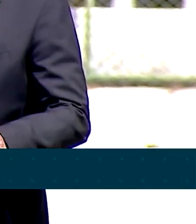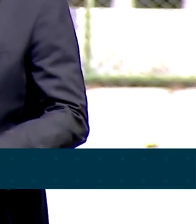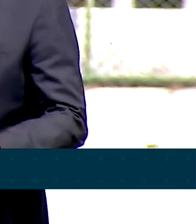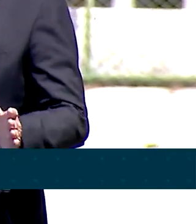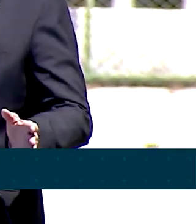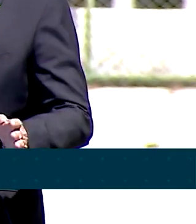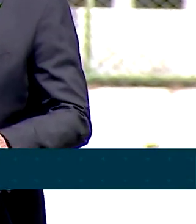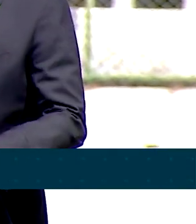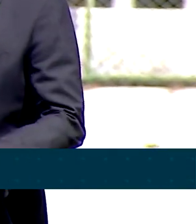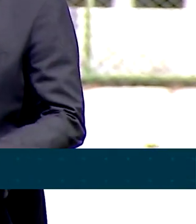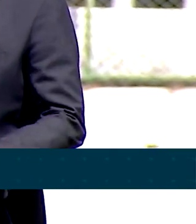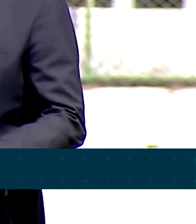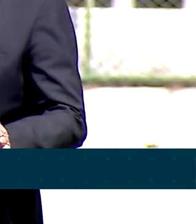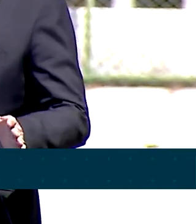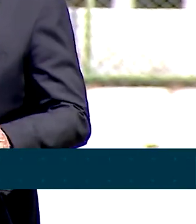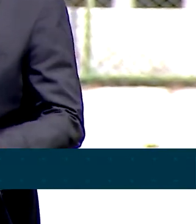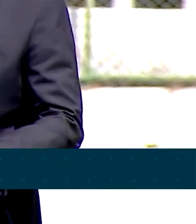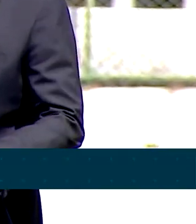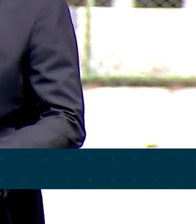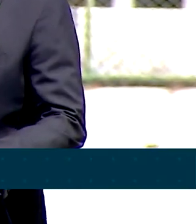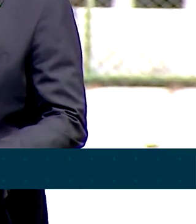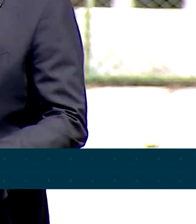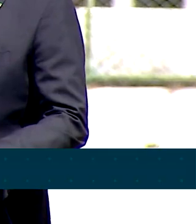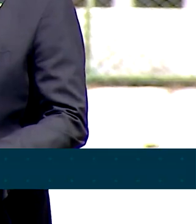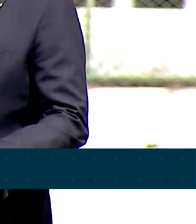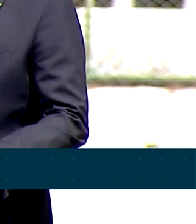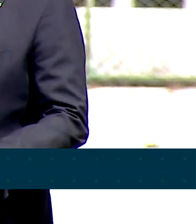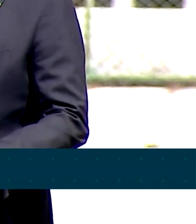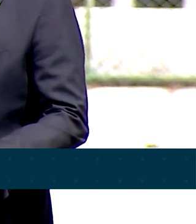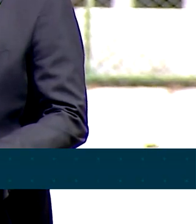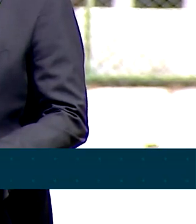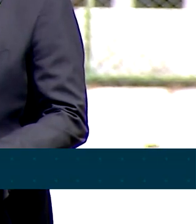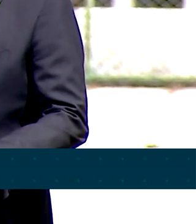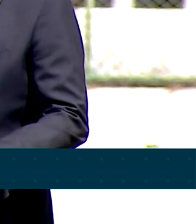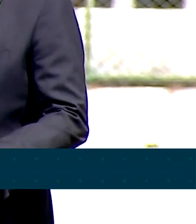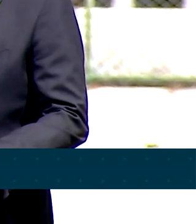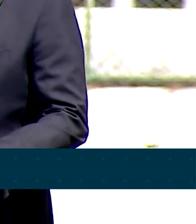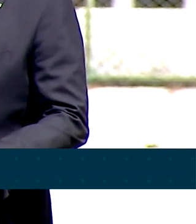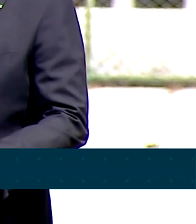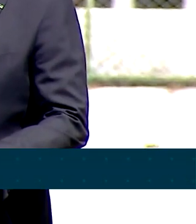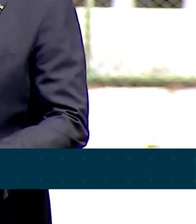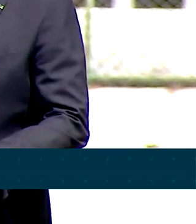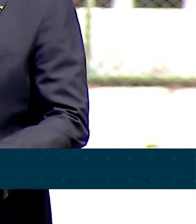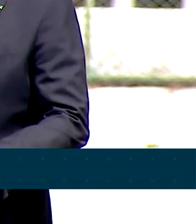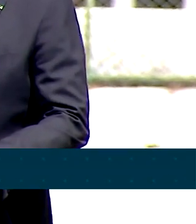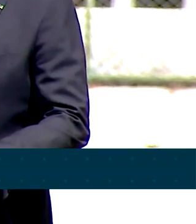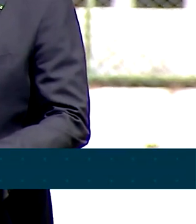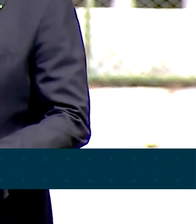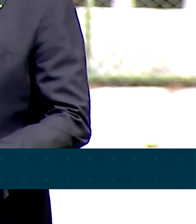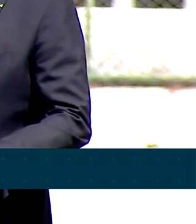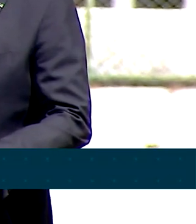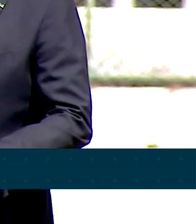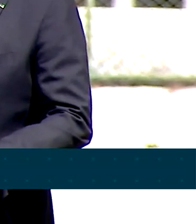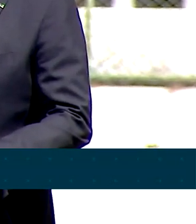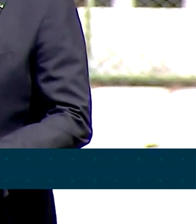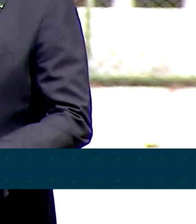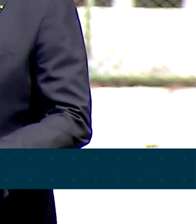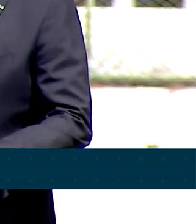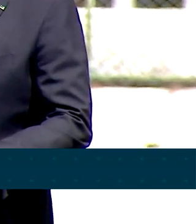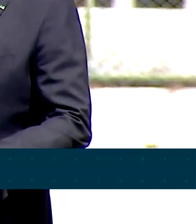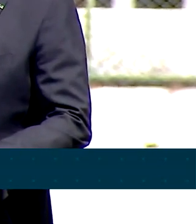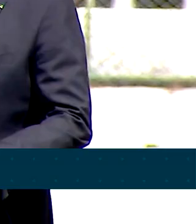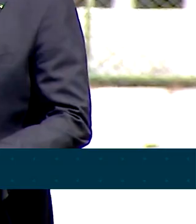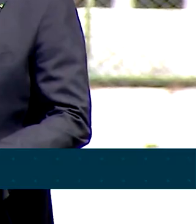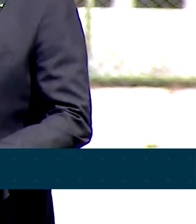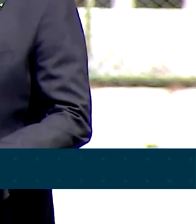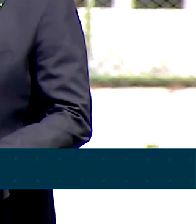e a ponta final da linha, os soldados. Então vocês são importantes para nós, prestam mais vários serviços à Força Aérea Brasileira e